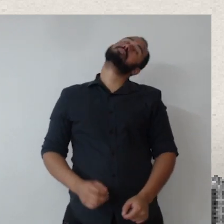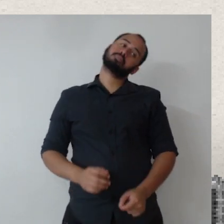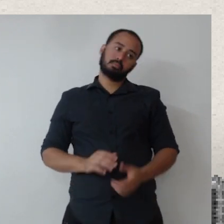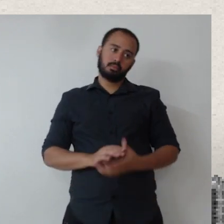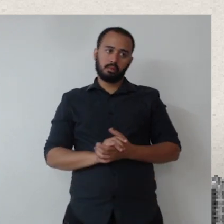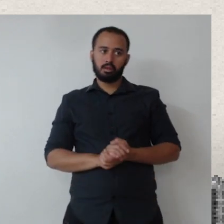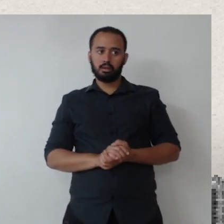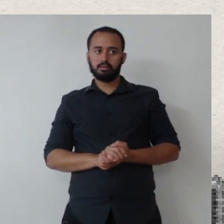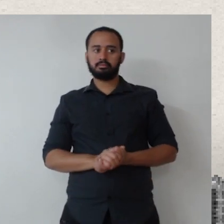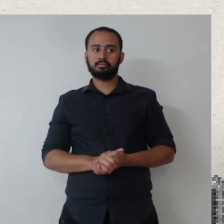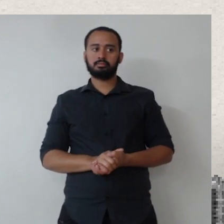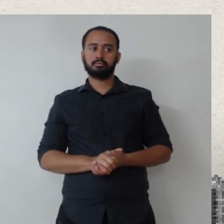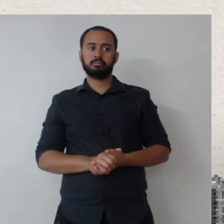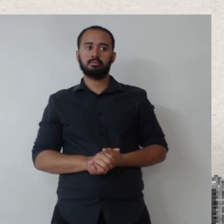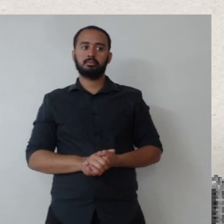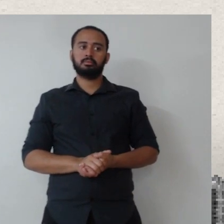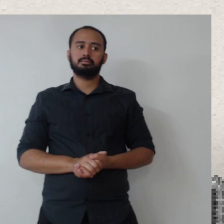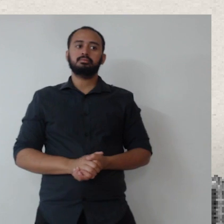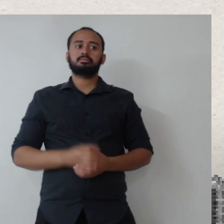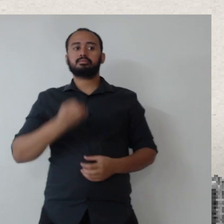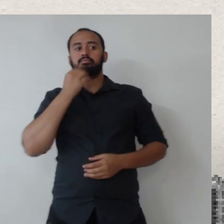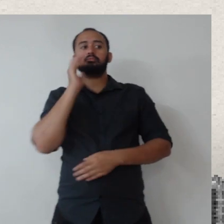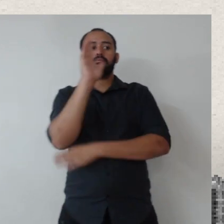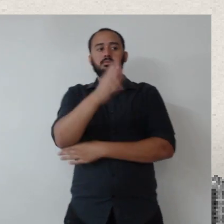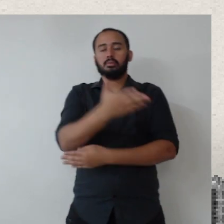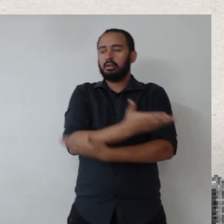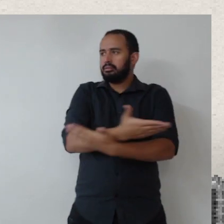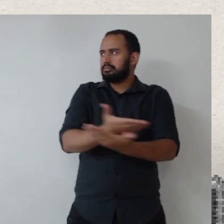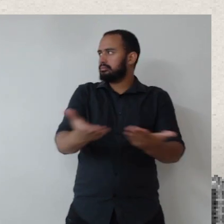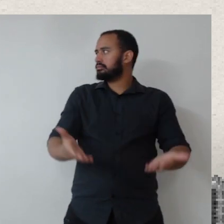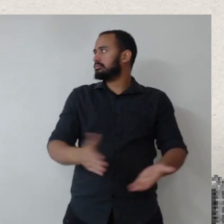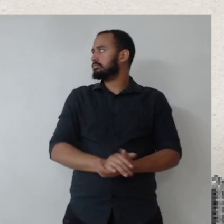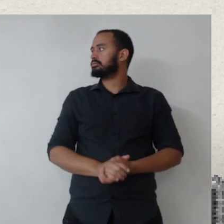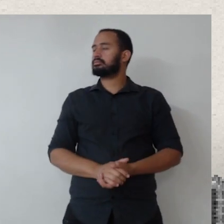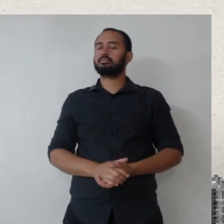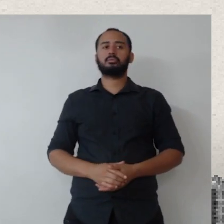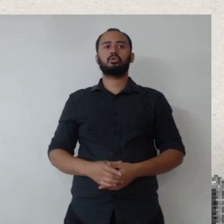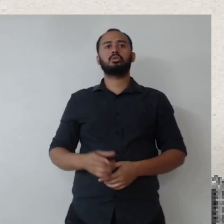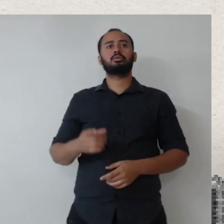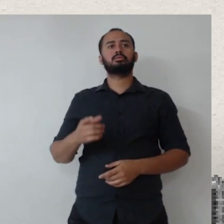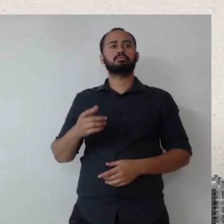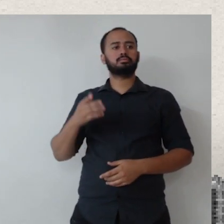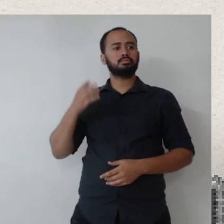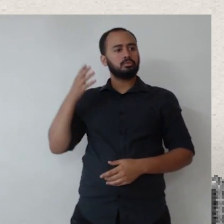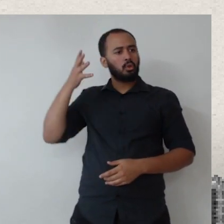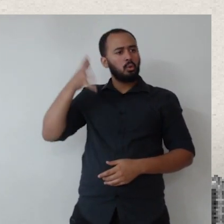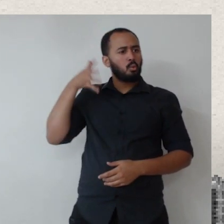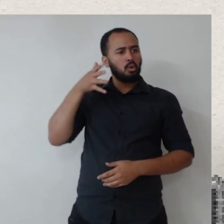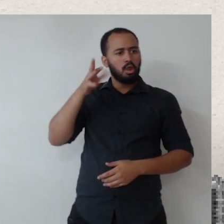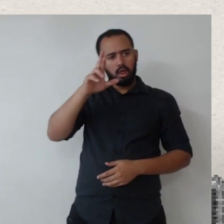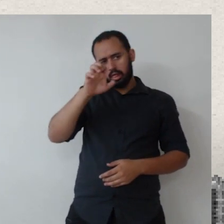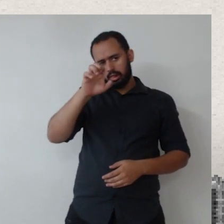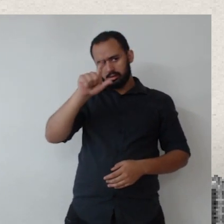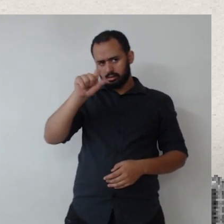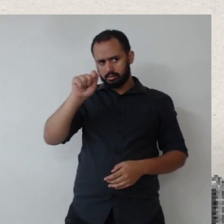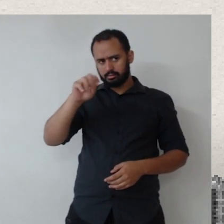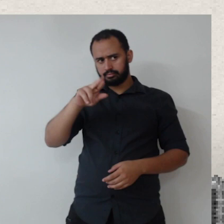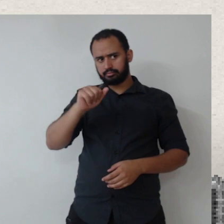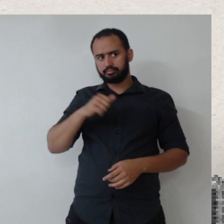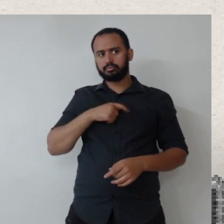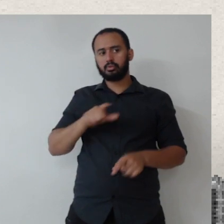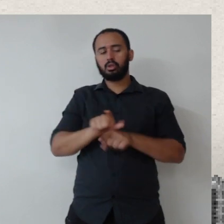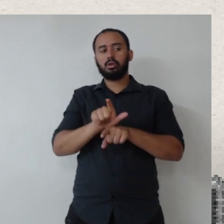Carlos, o seu microfone está fechado. Boa tarde a todos. Boa tarde, doutor Renato. Eu sou aqui da área de